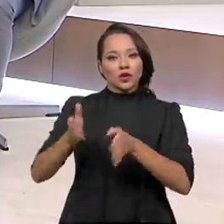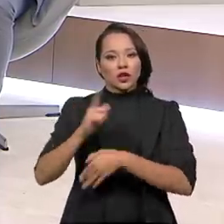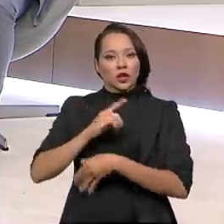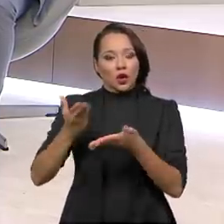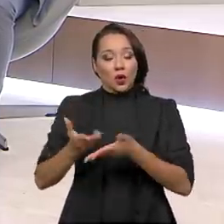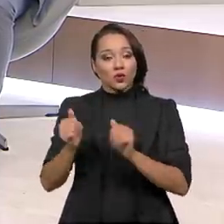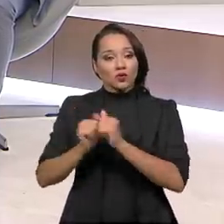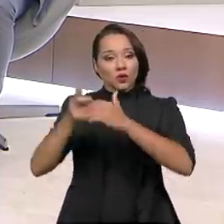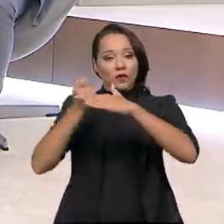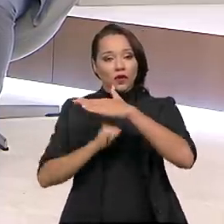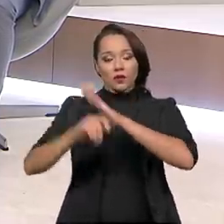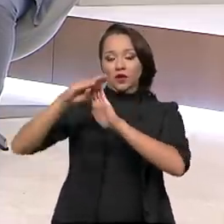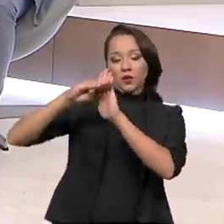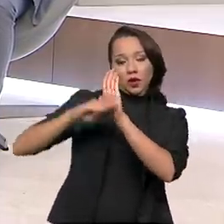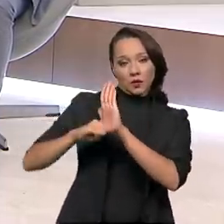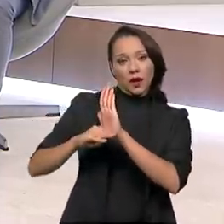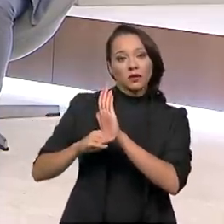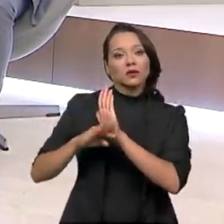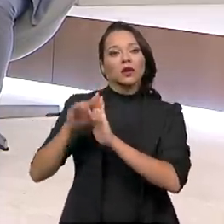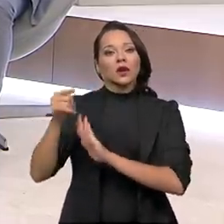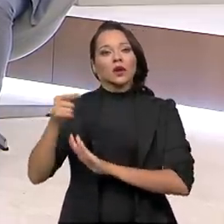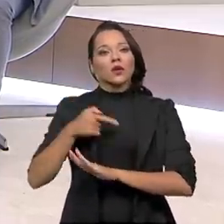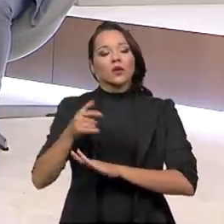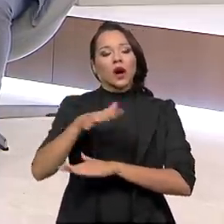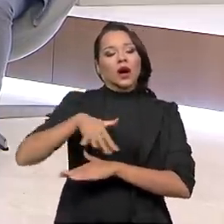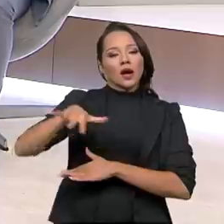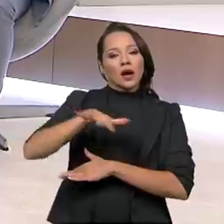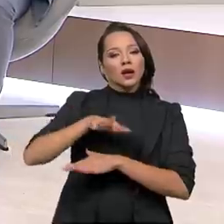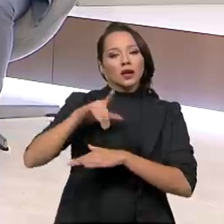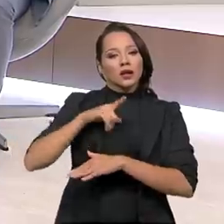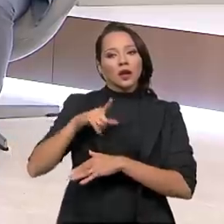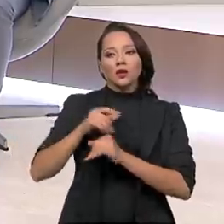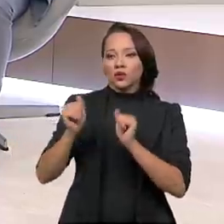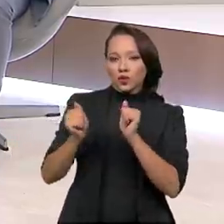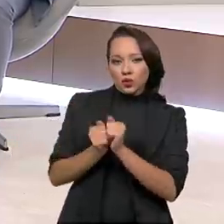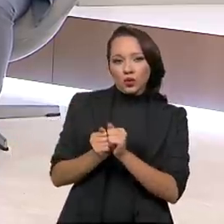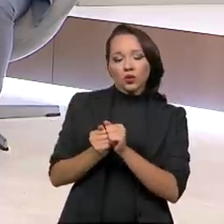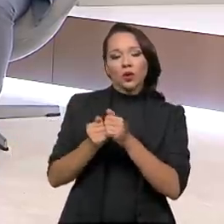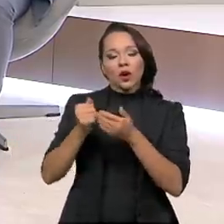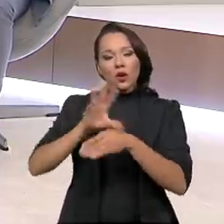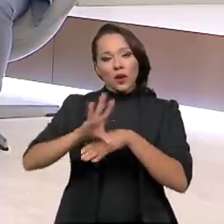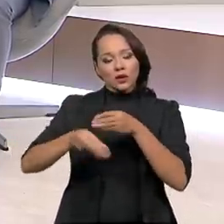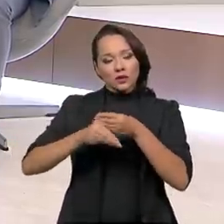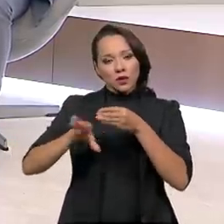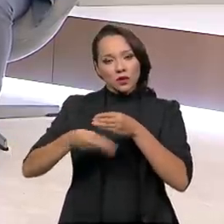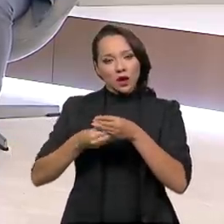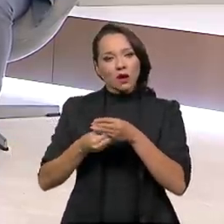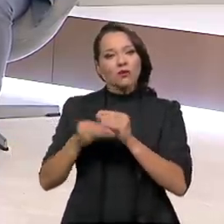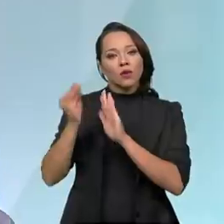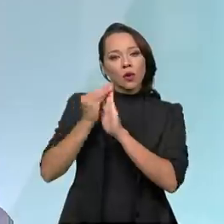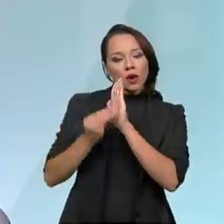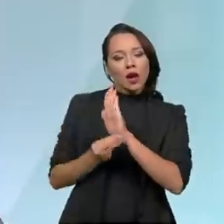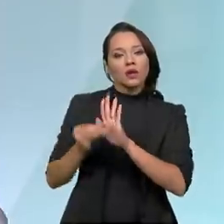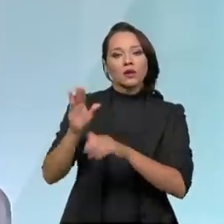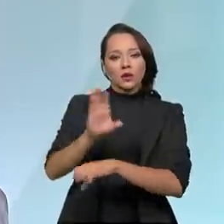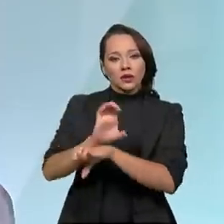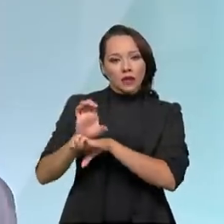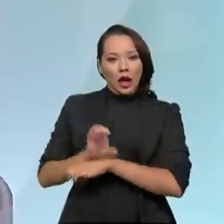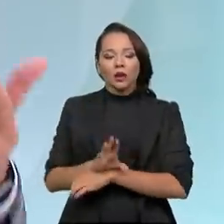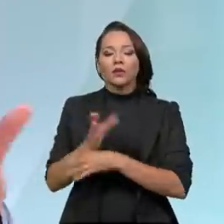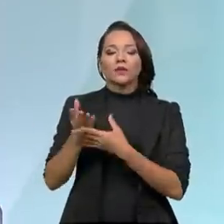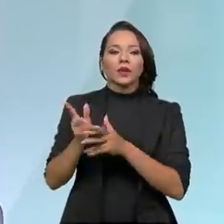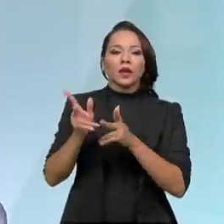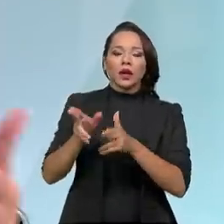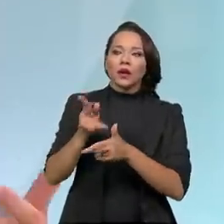com investimentos programados nas malhas existentes, em malhas adicionais definidas pelo Estado, com